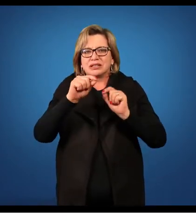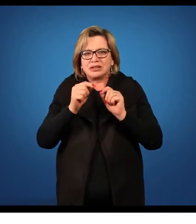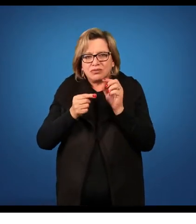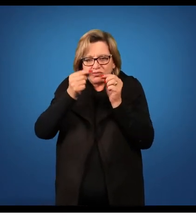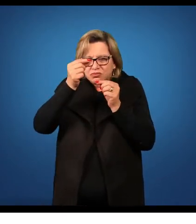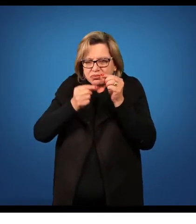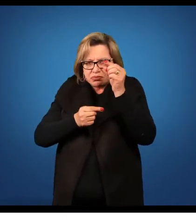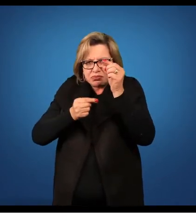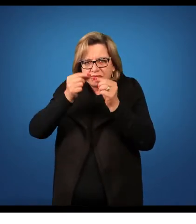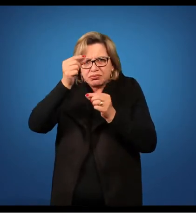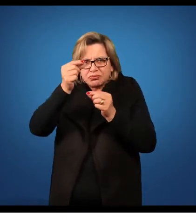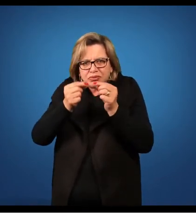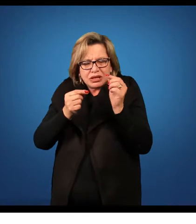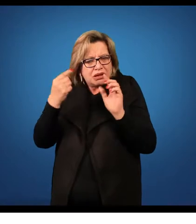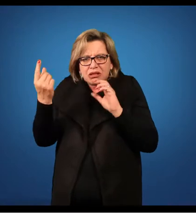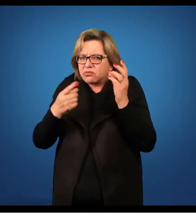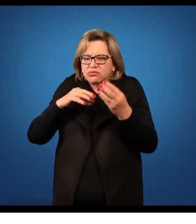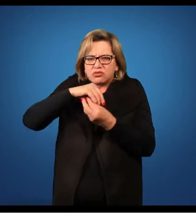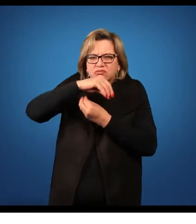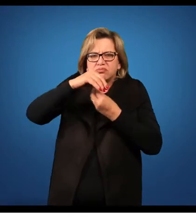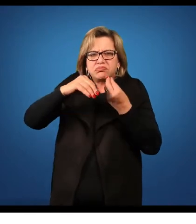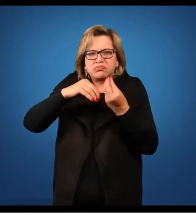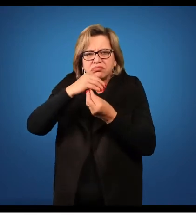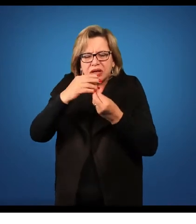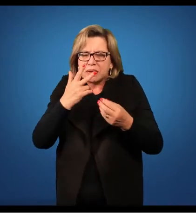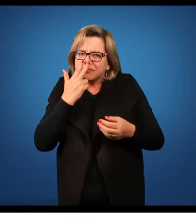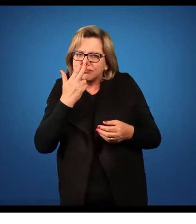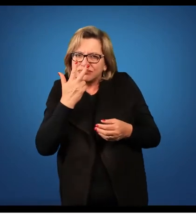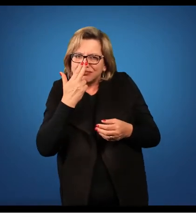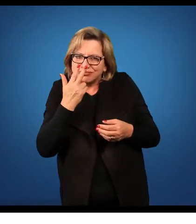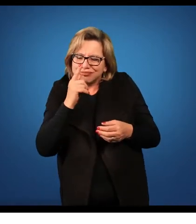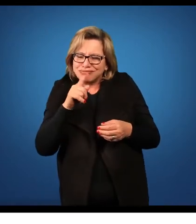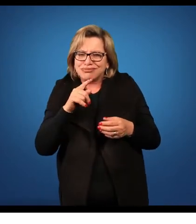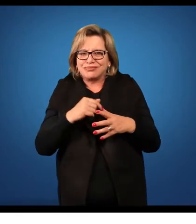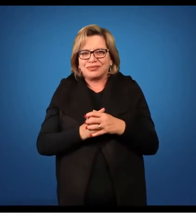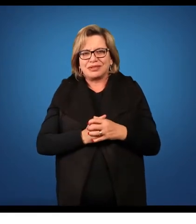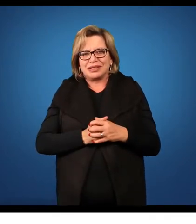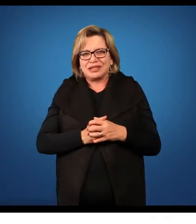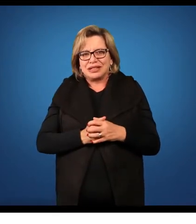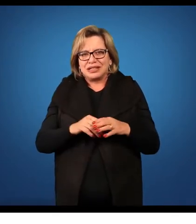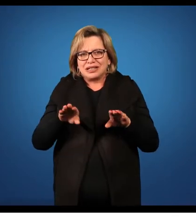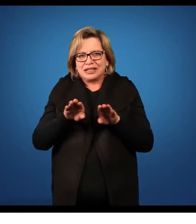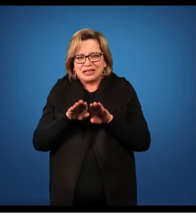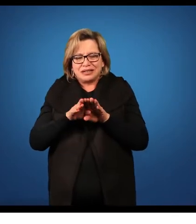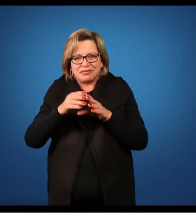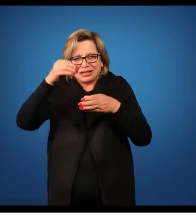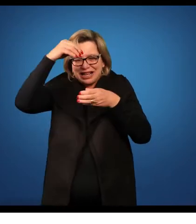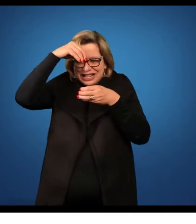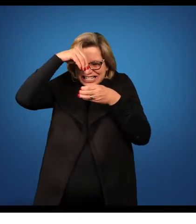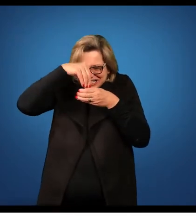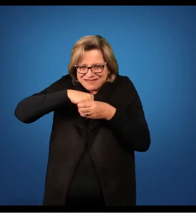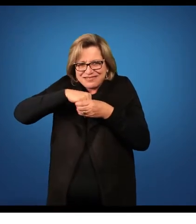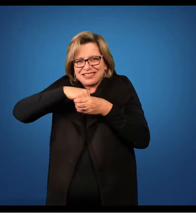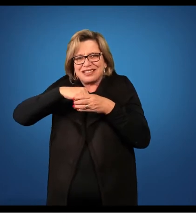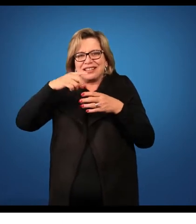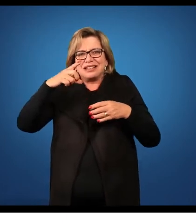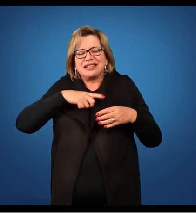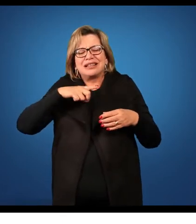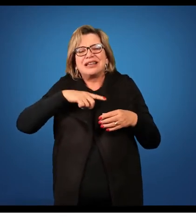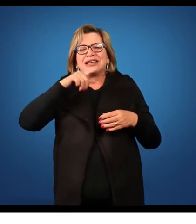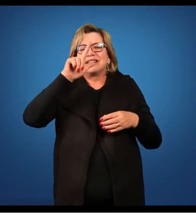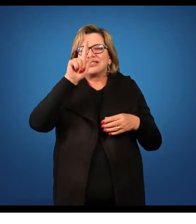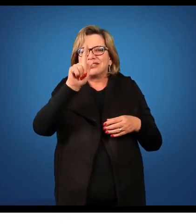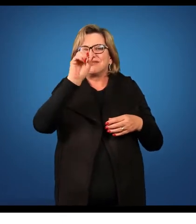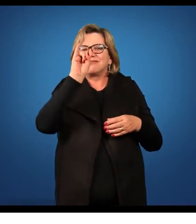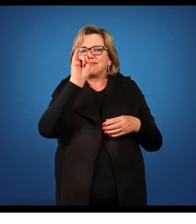entre filete e antera. Aqui, morfologicamente, eles são muito parecidos ainda. E na porção mais interna da flor, nós temos o gineceu.